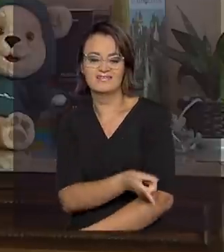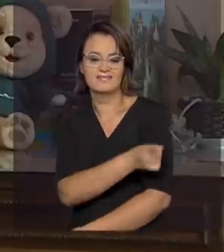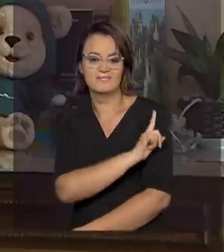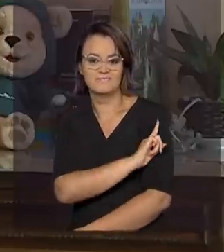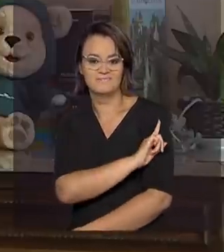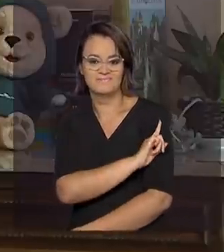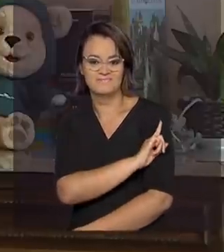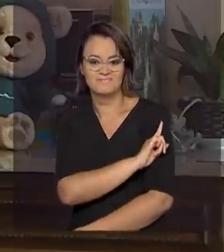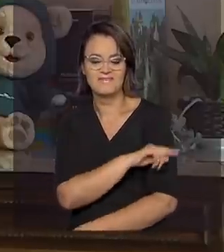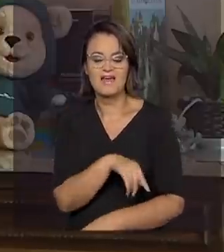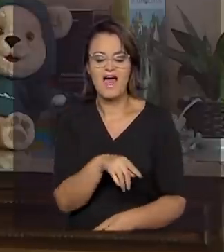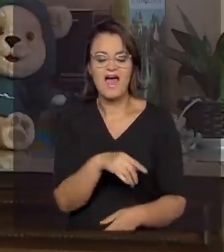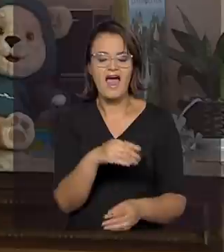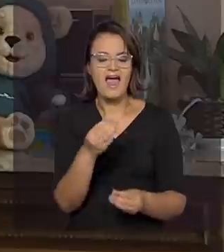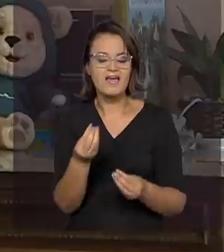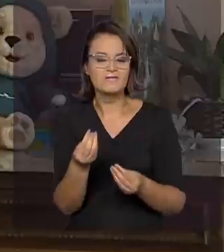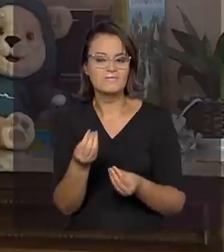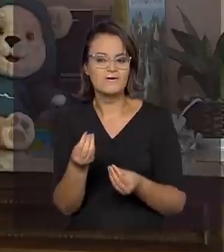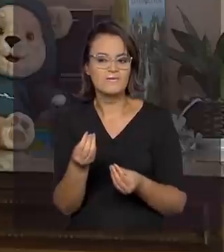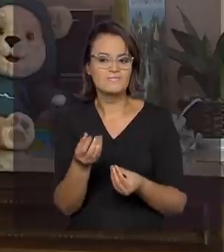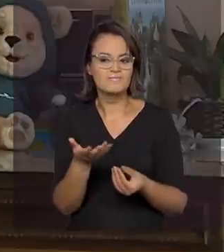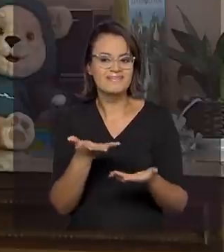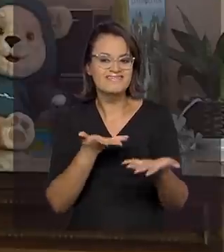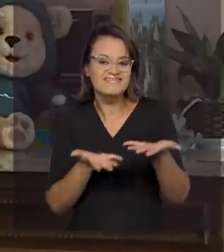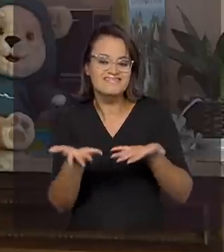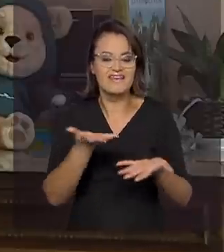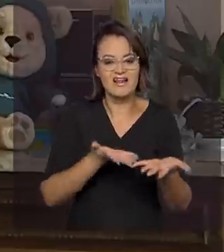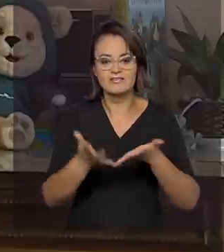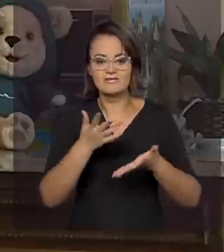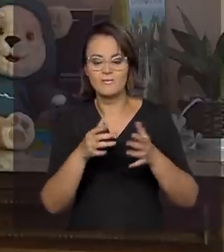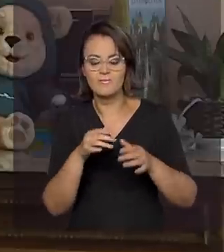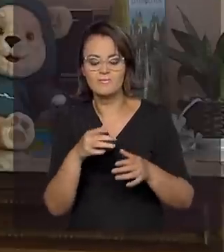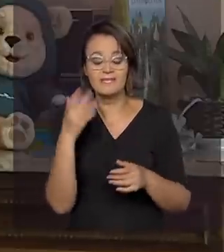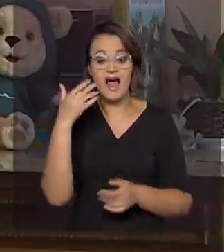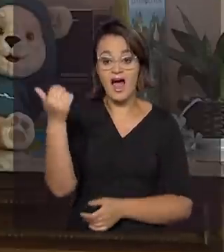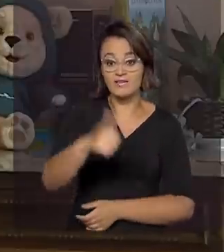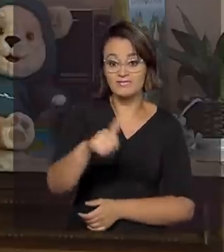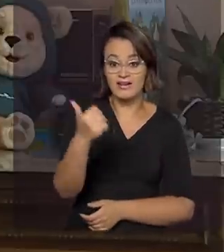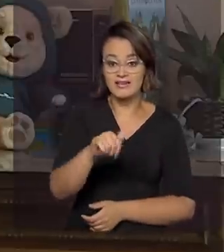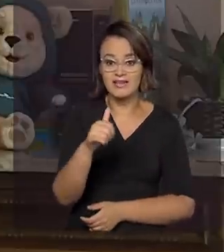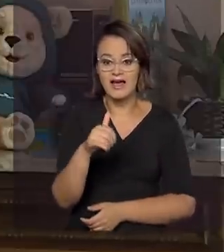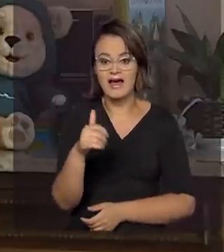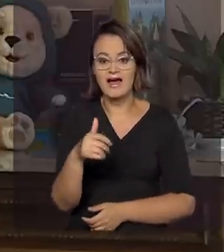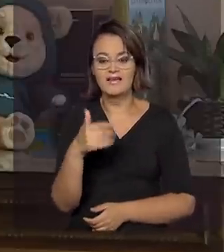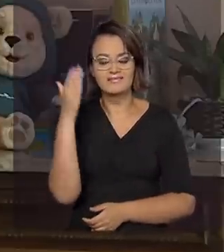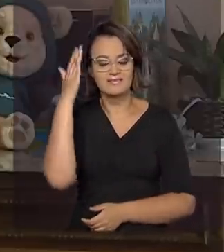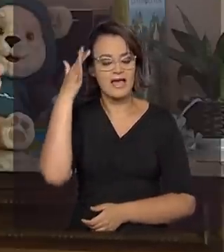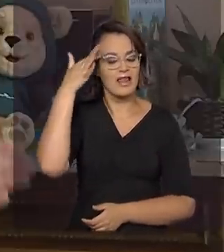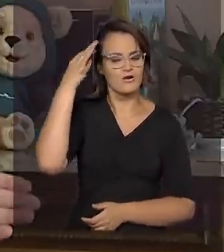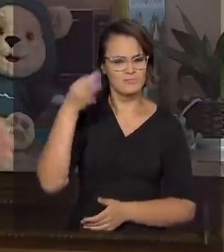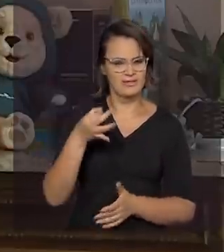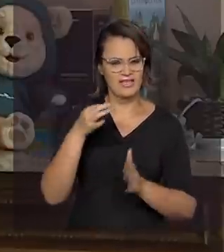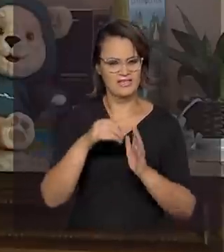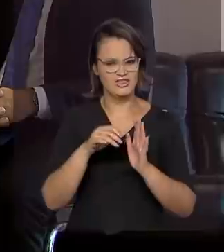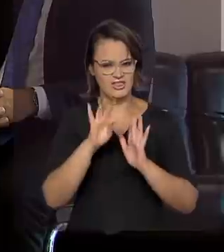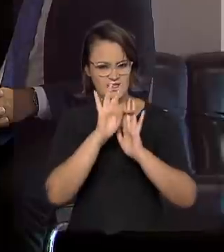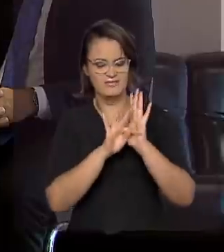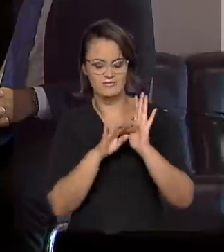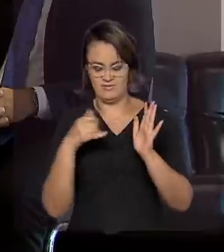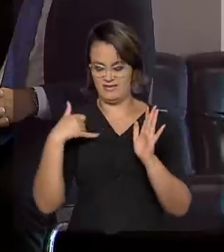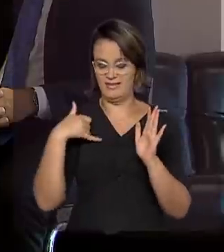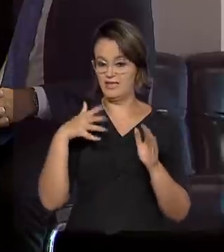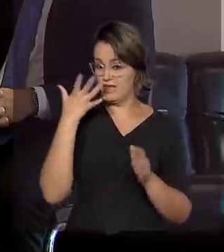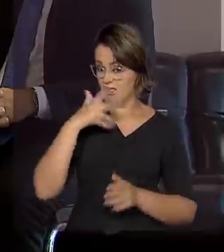literacia de leitura que avalia a capacidade de compreensão textual de crianças entre 9 e 10